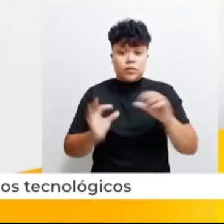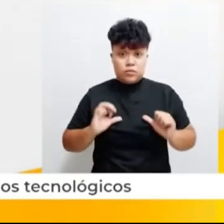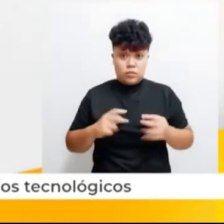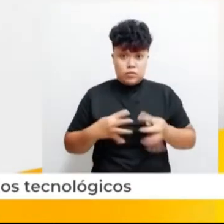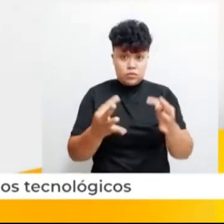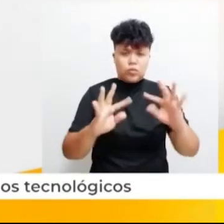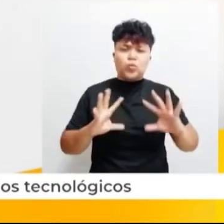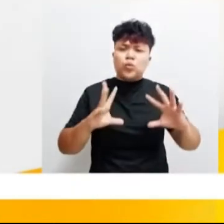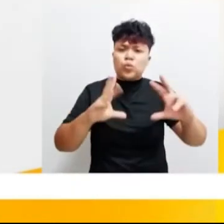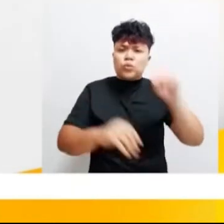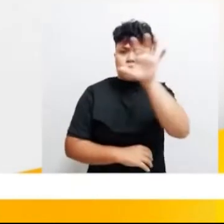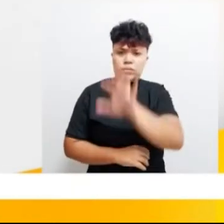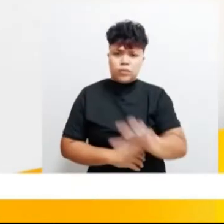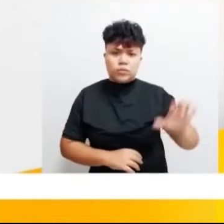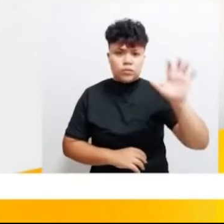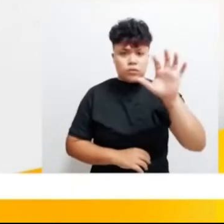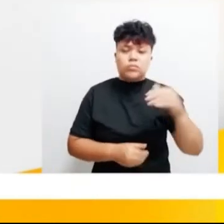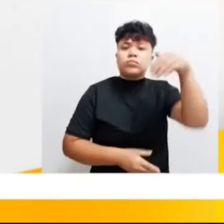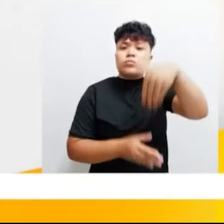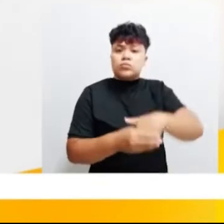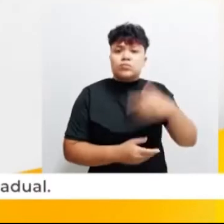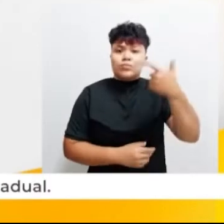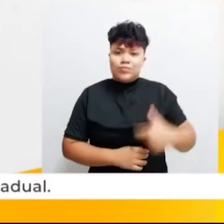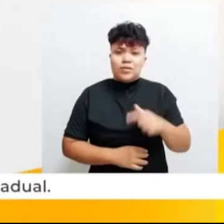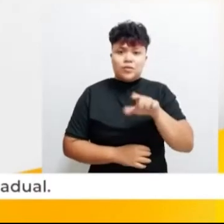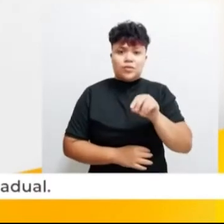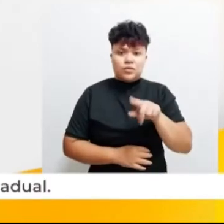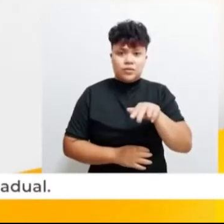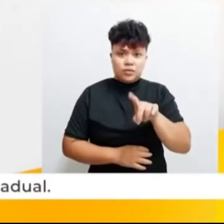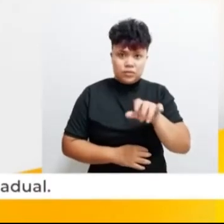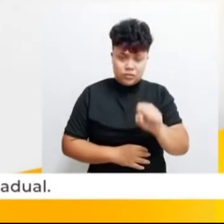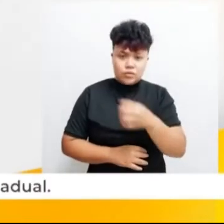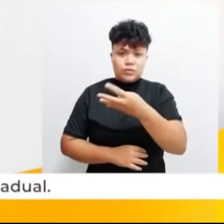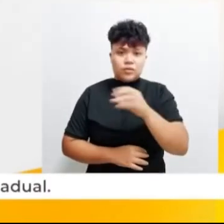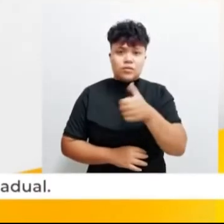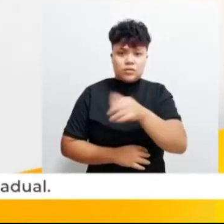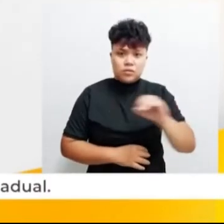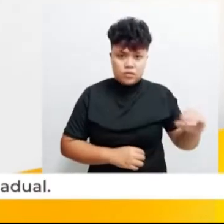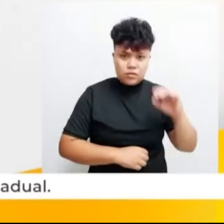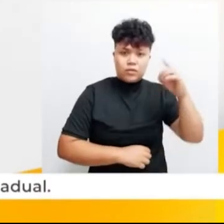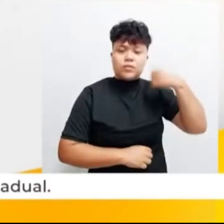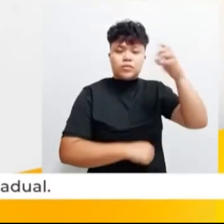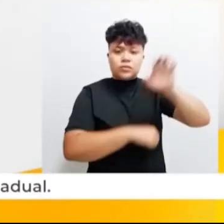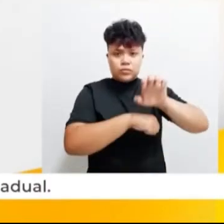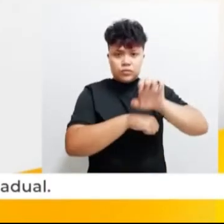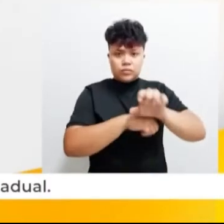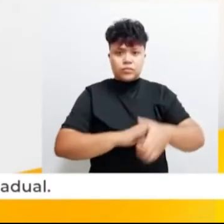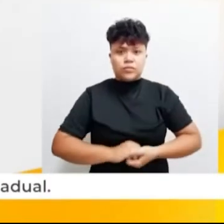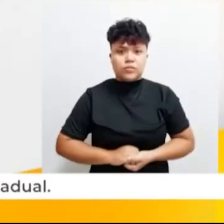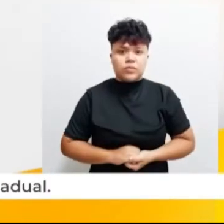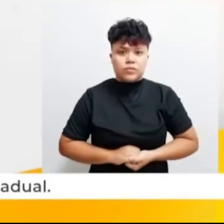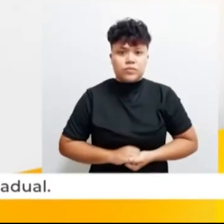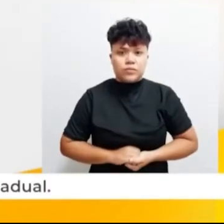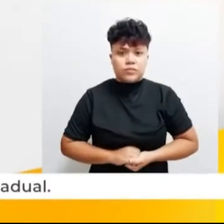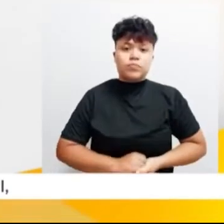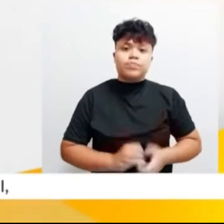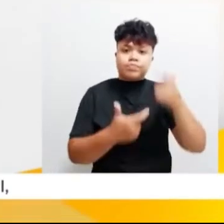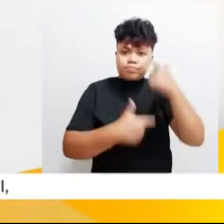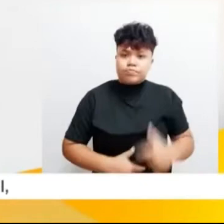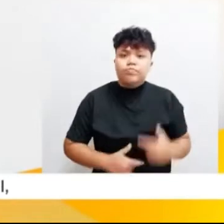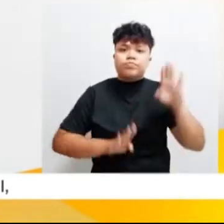polos tecnológicos em todas as regiões. Vote Leônidas Brito, 40-100, deputado estadual.